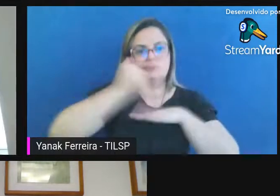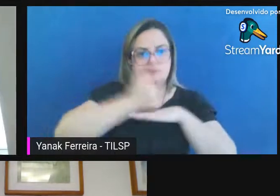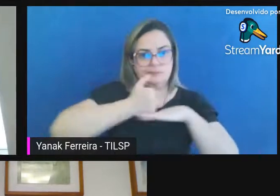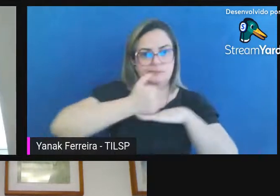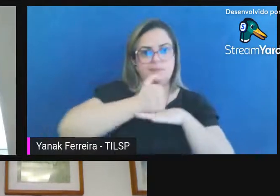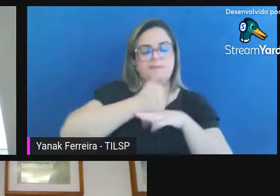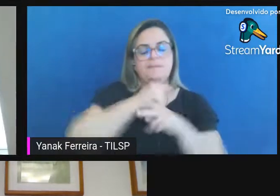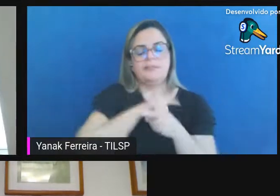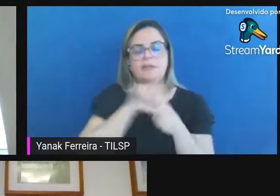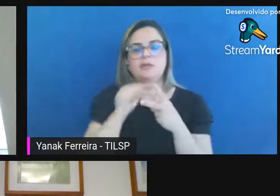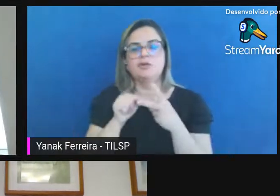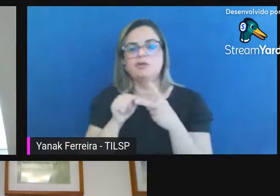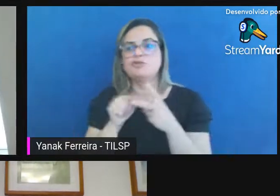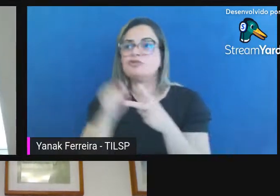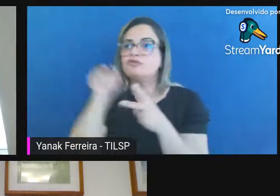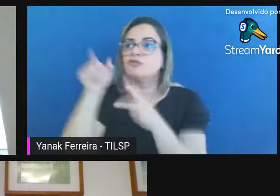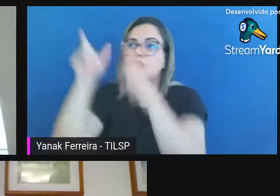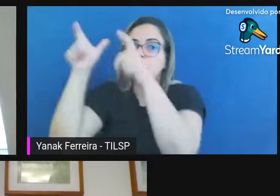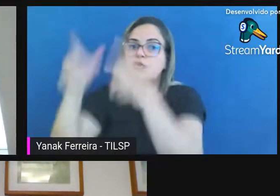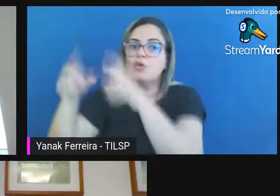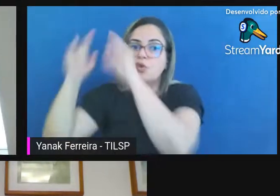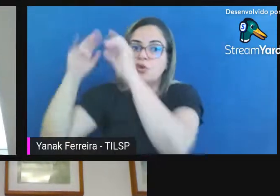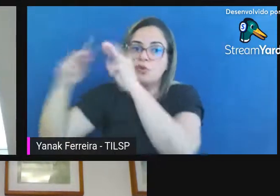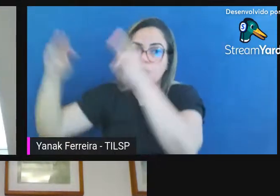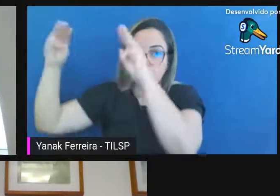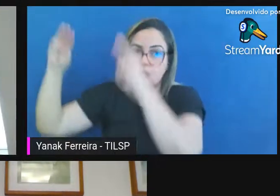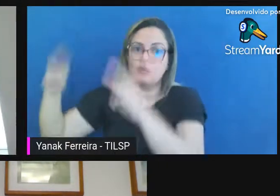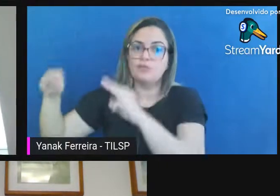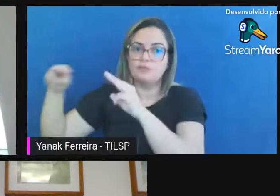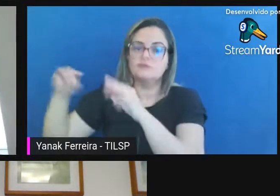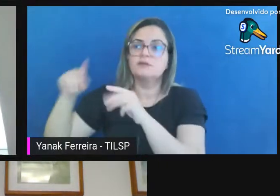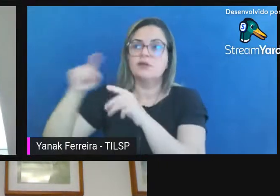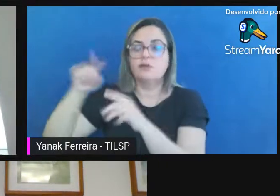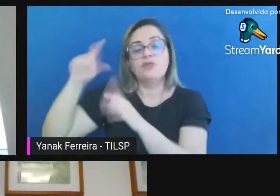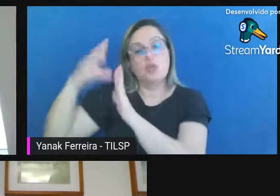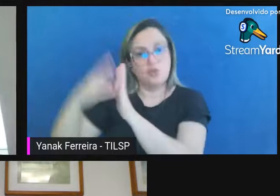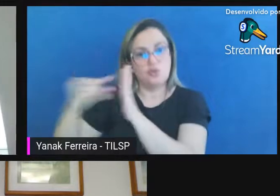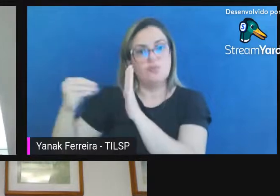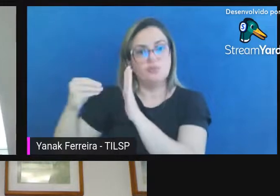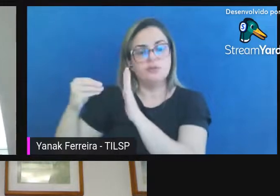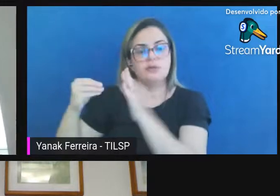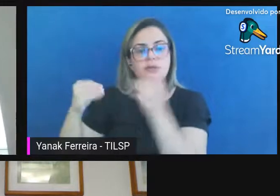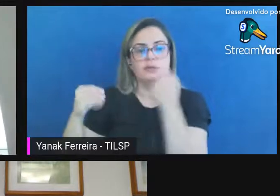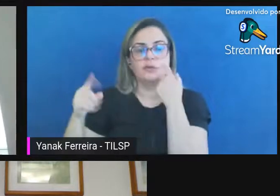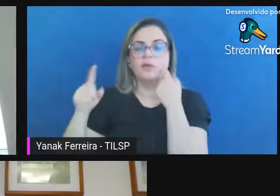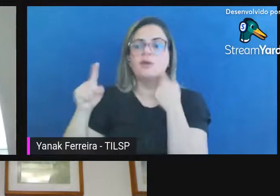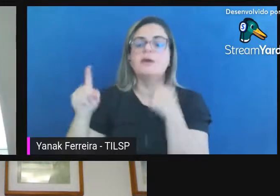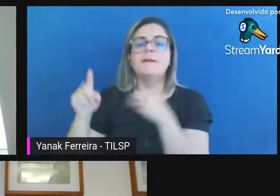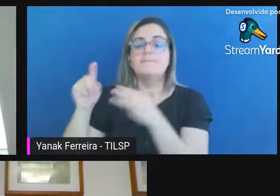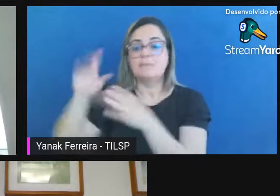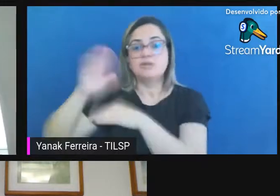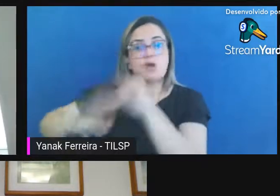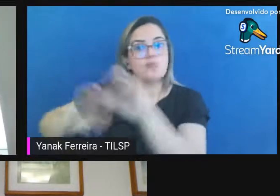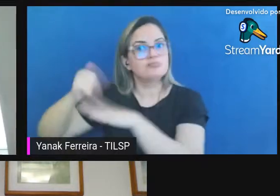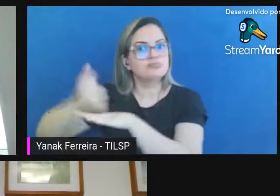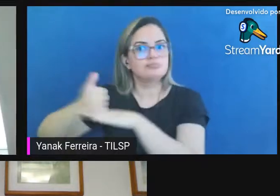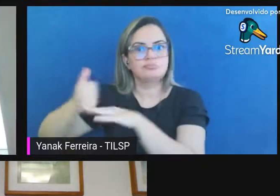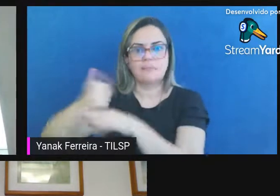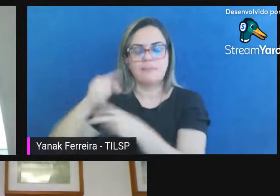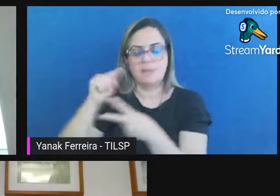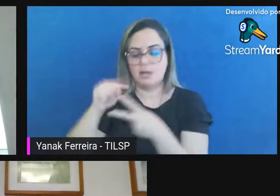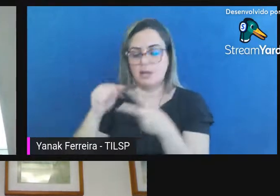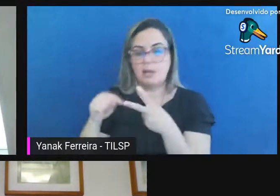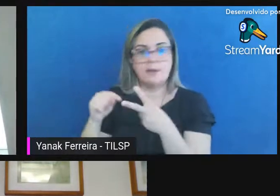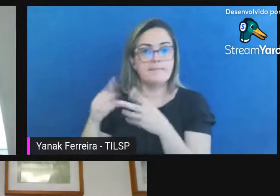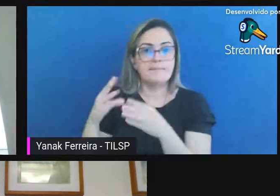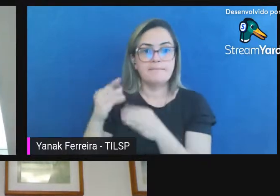for em um museu como é o caso do MoMA com o Binder é um museólogo mas em todos os casos existe